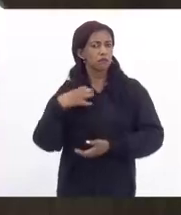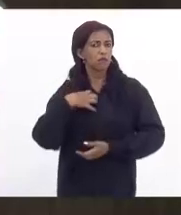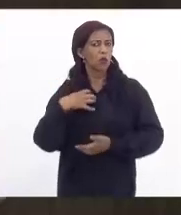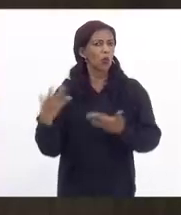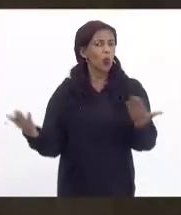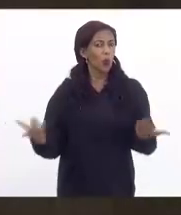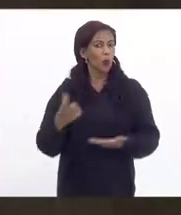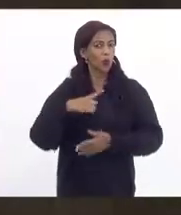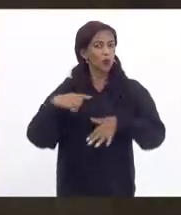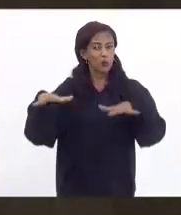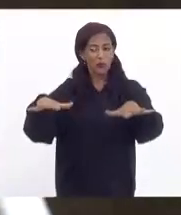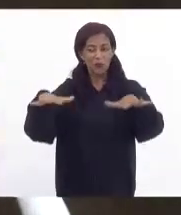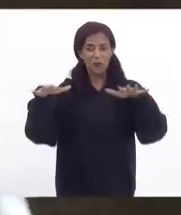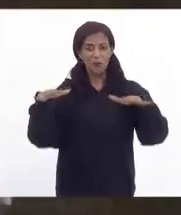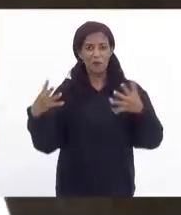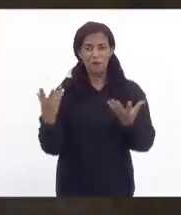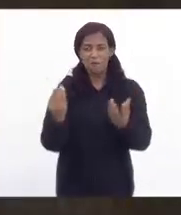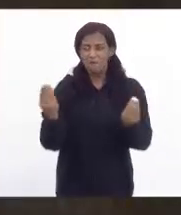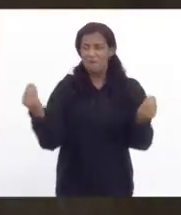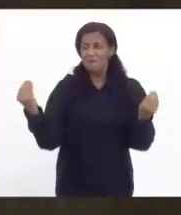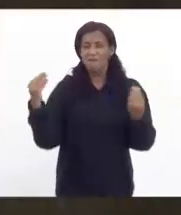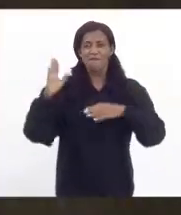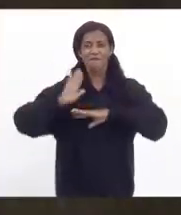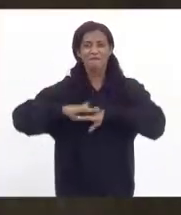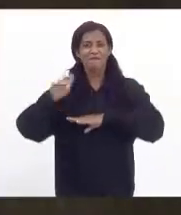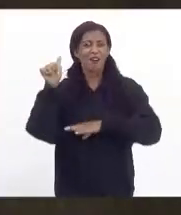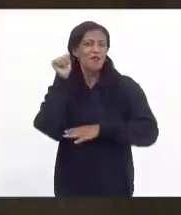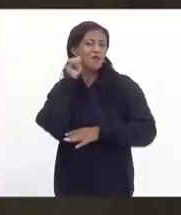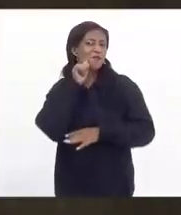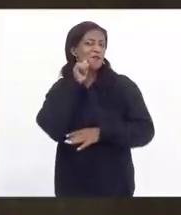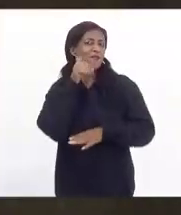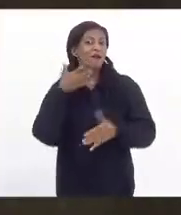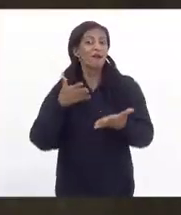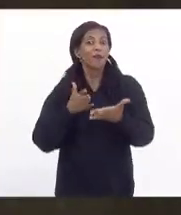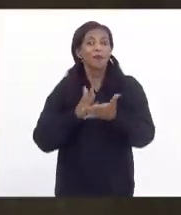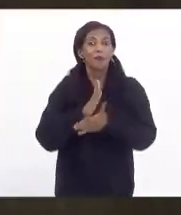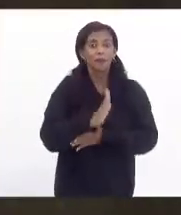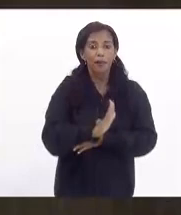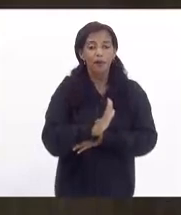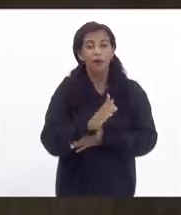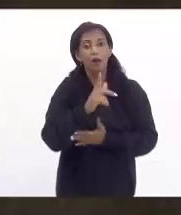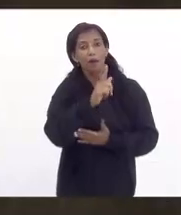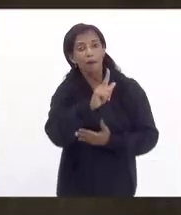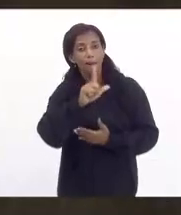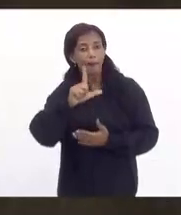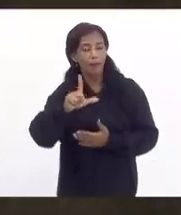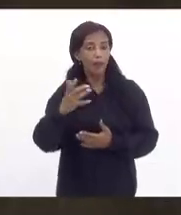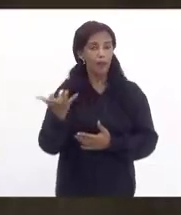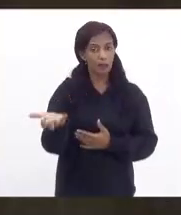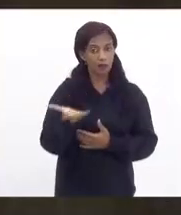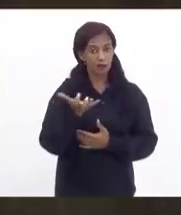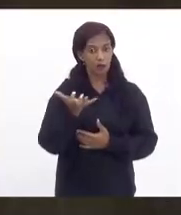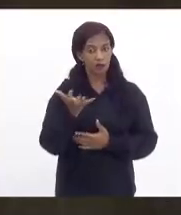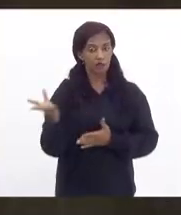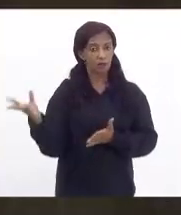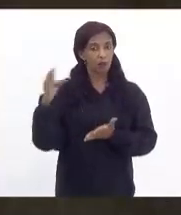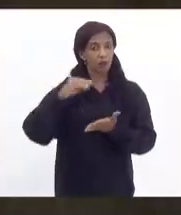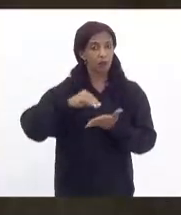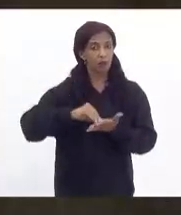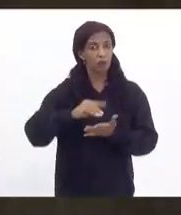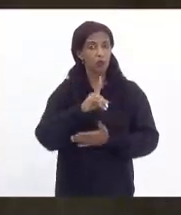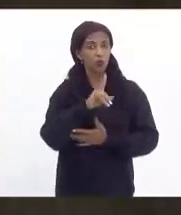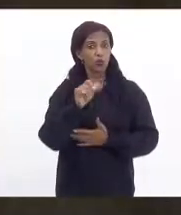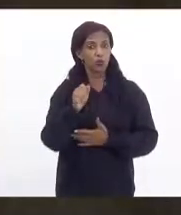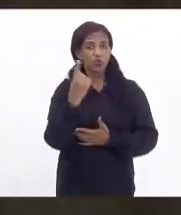hoje tenhamos um plenário de maioria de deputadas para aprovar o PL que pretende colocar um dia